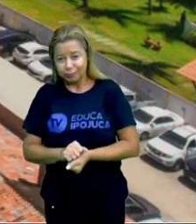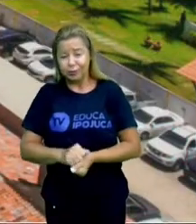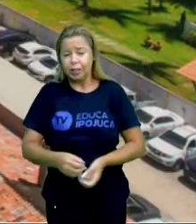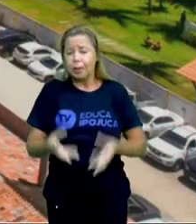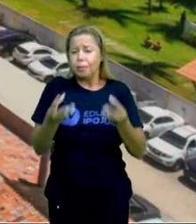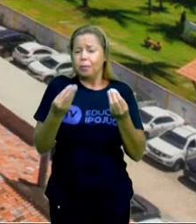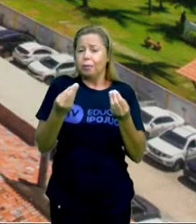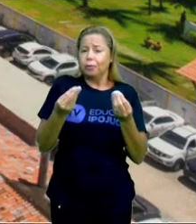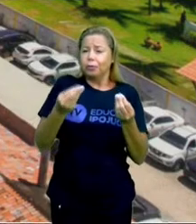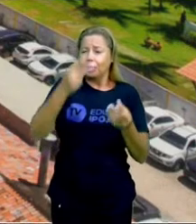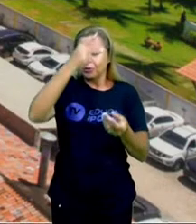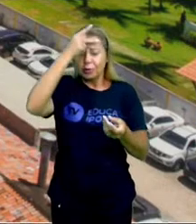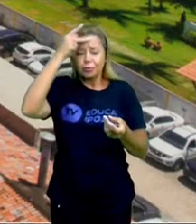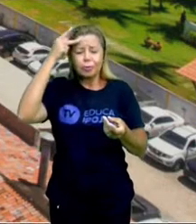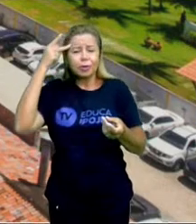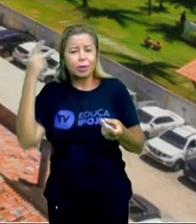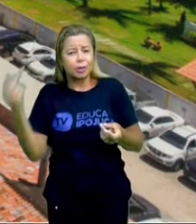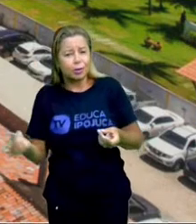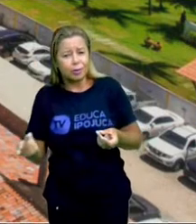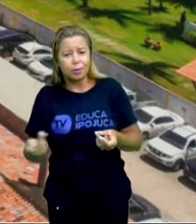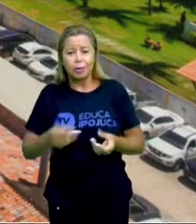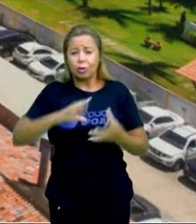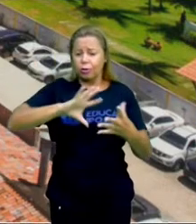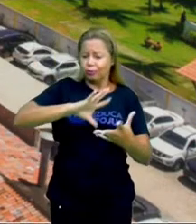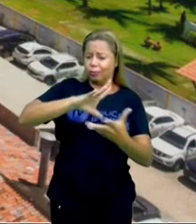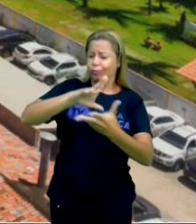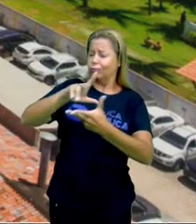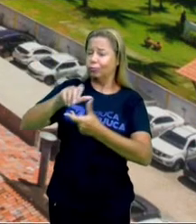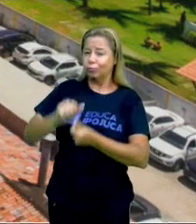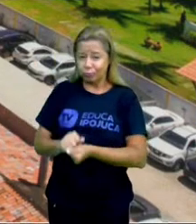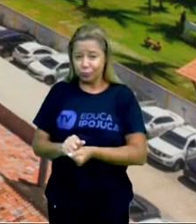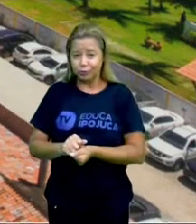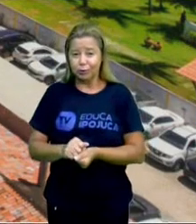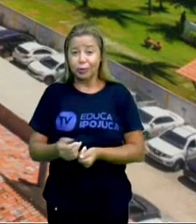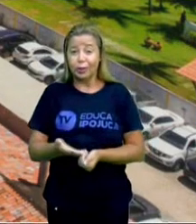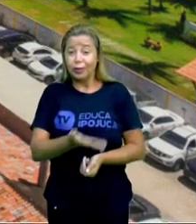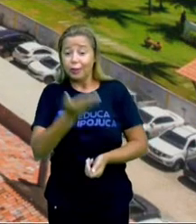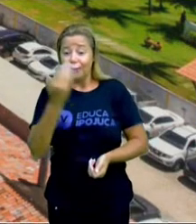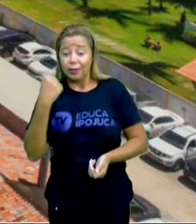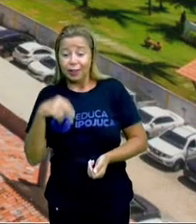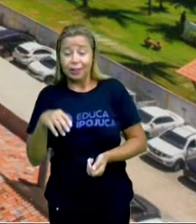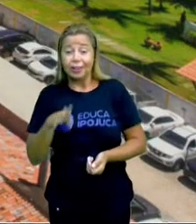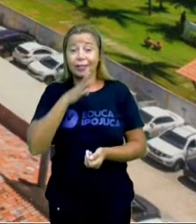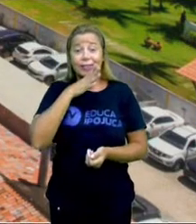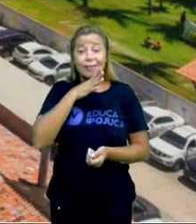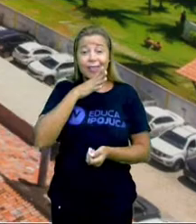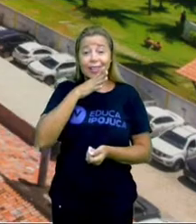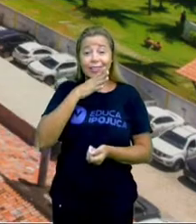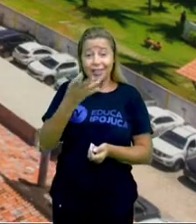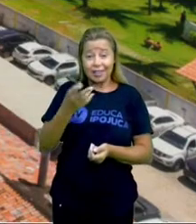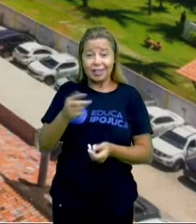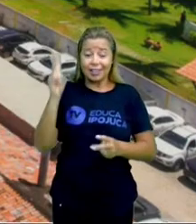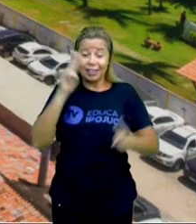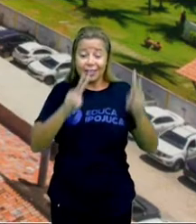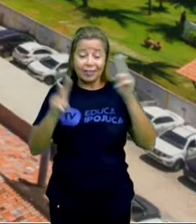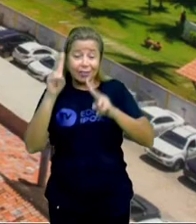milhares de pessoas para esse lugar maravilhoso que eu trago aqui para vocês deslumbrar.